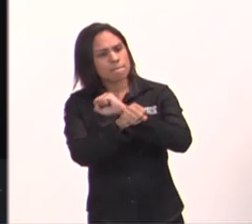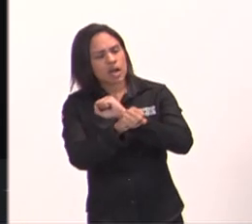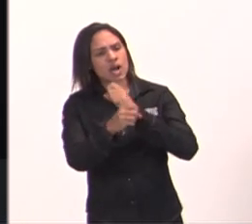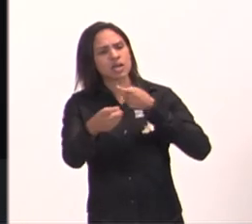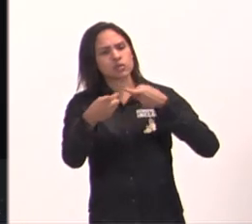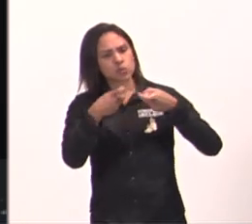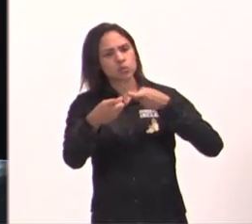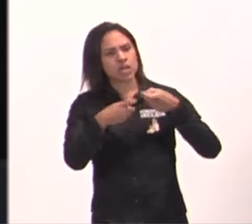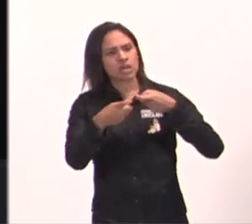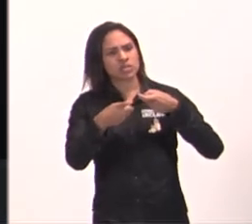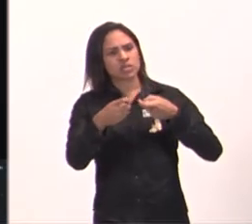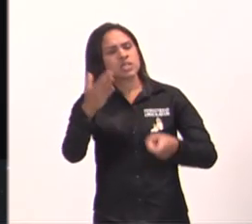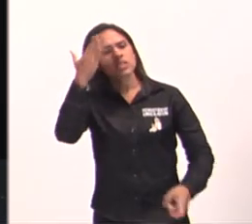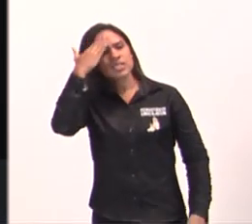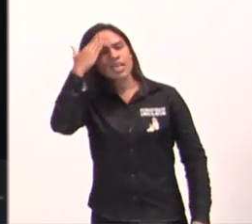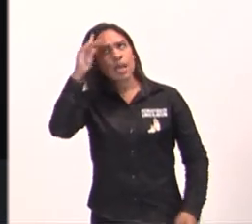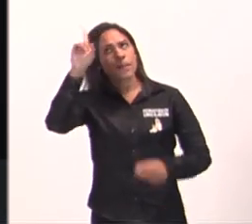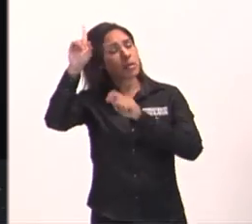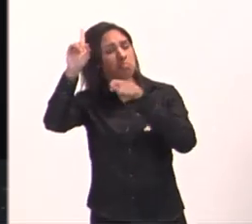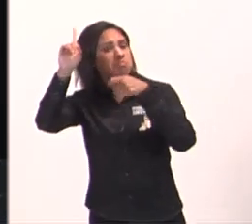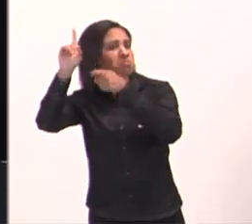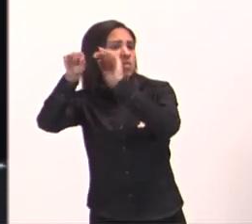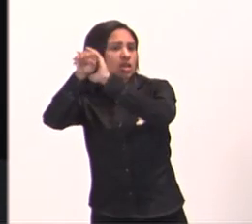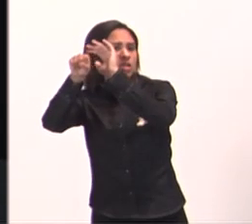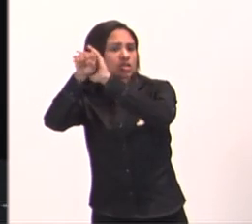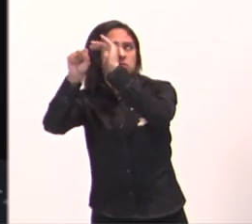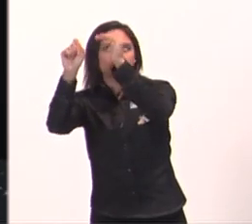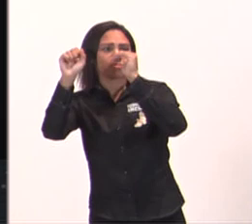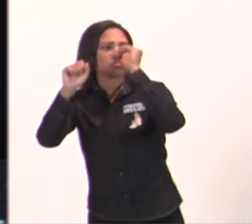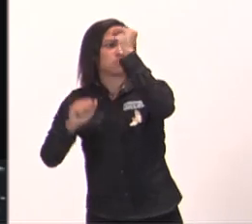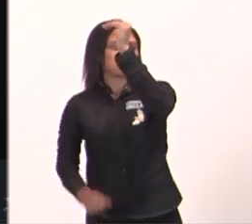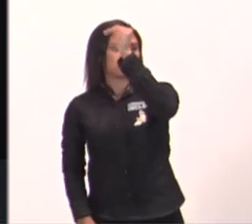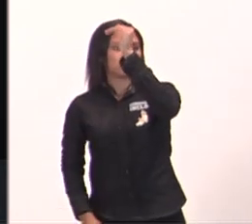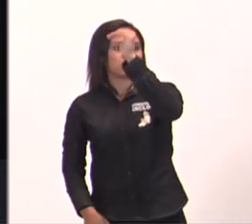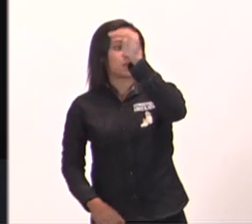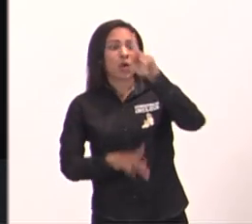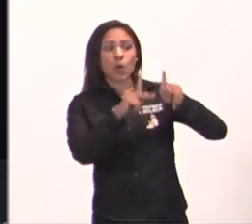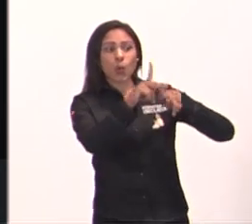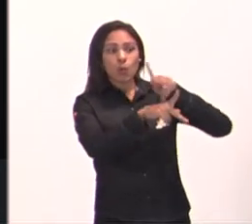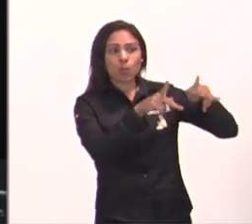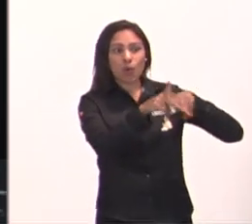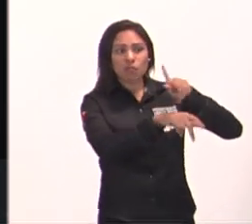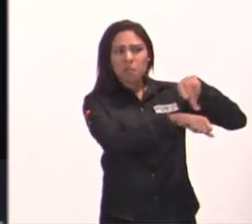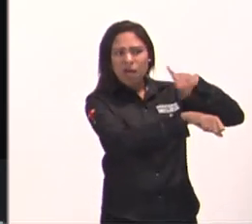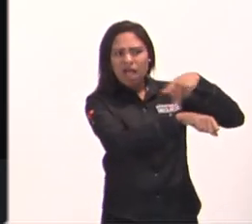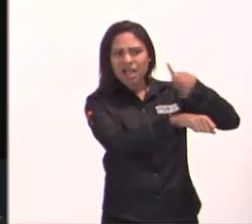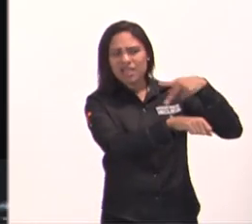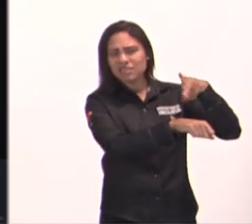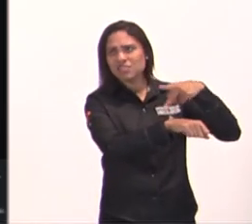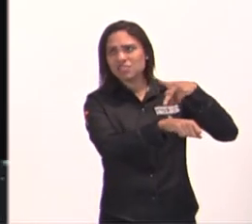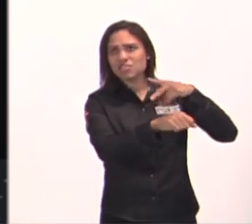saibam, que eu sou Deus, serei exaltado entre as nações, serei exaltado, na terra,